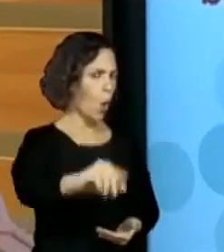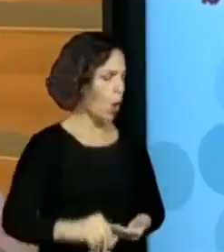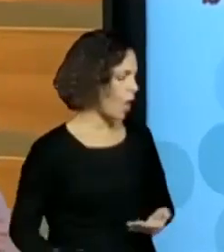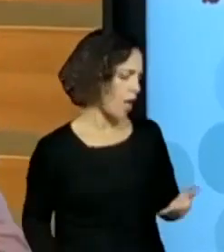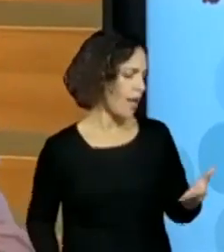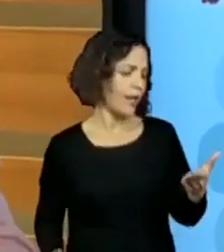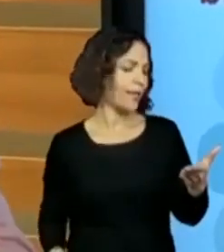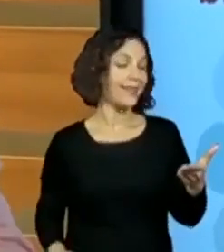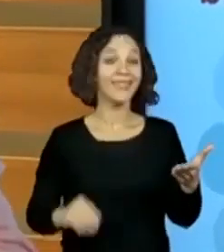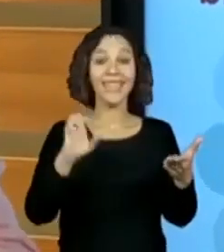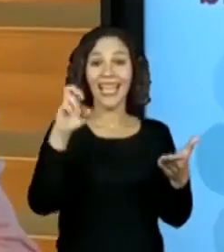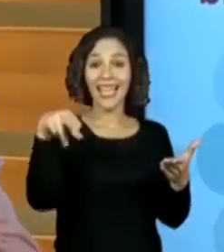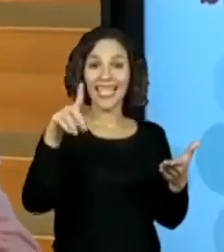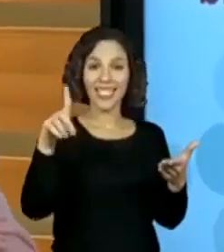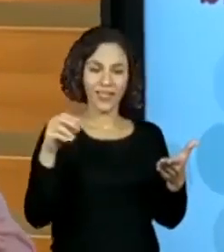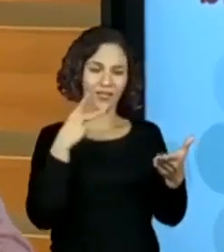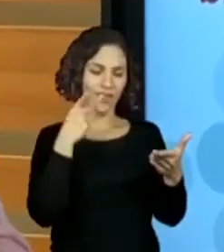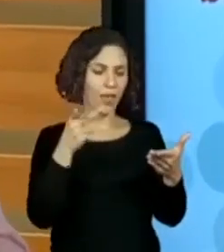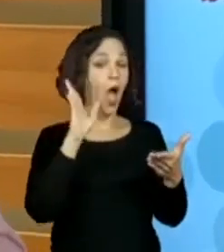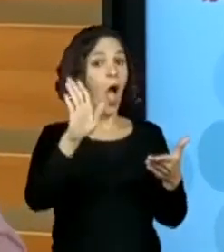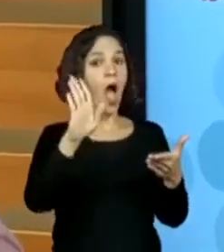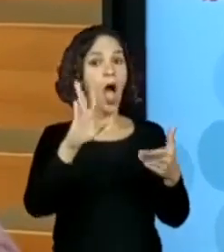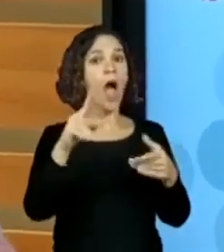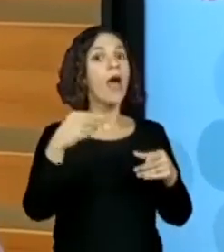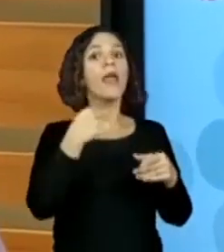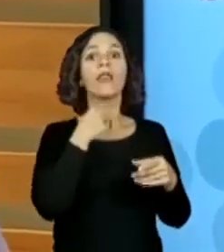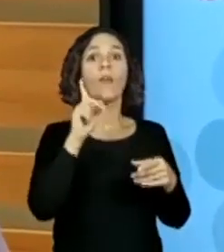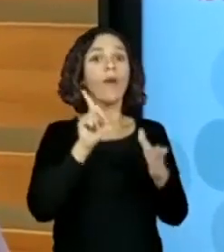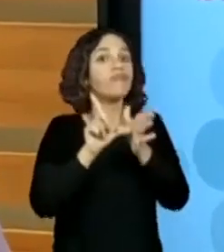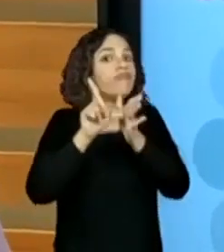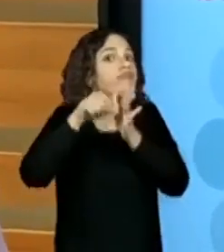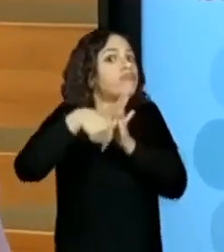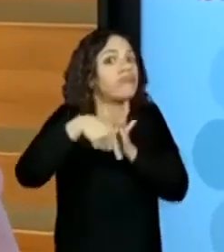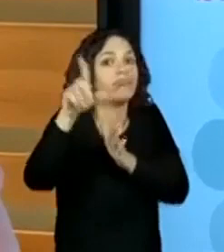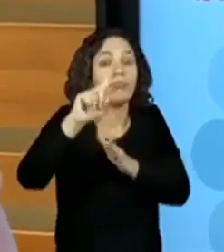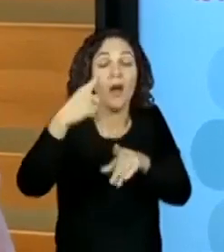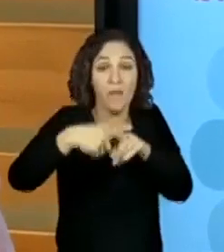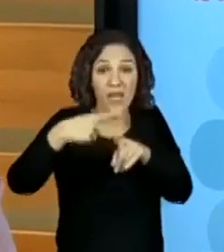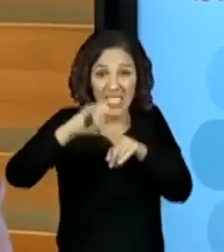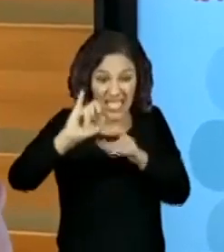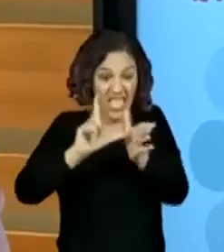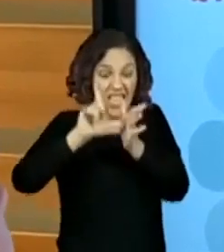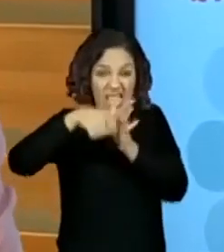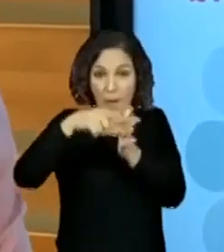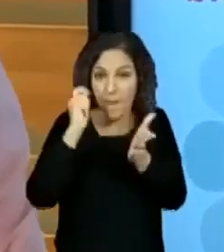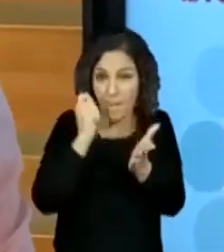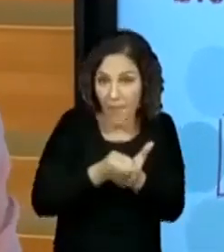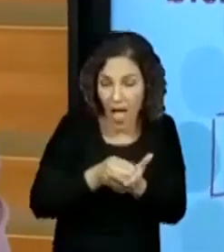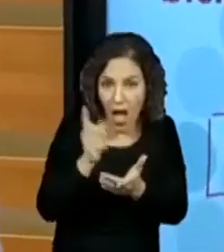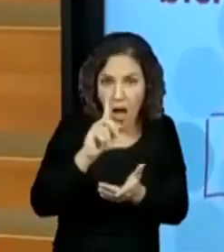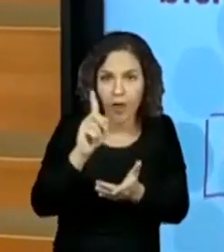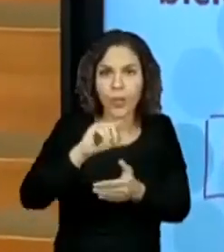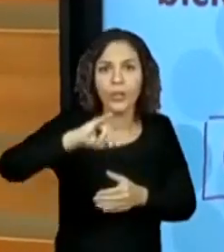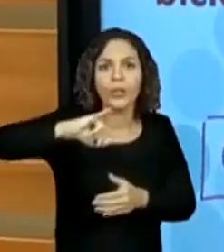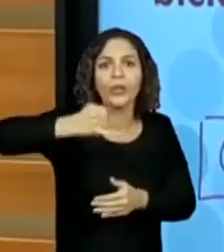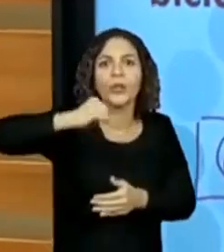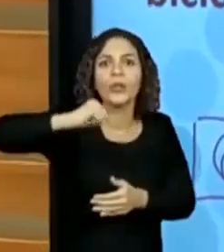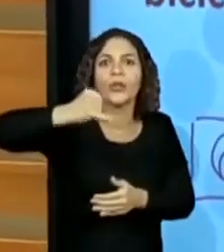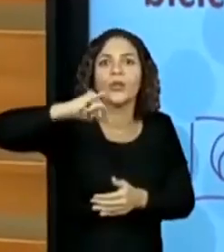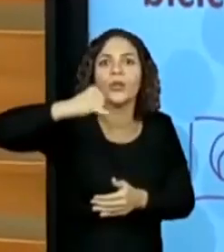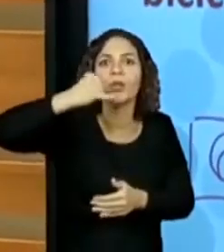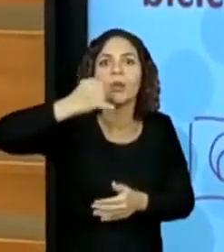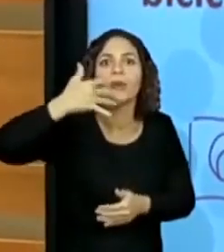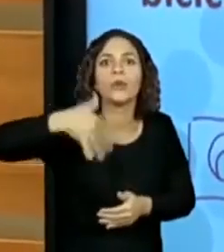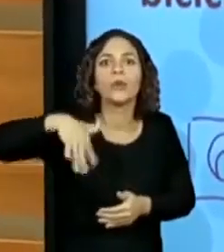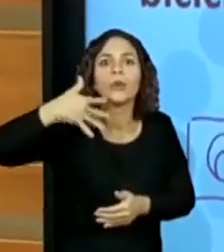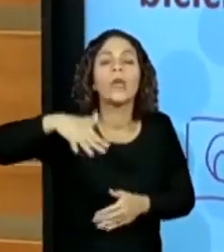Enzo. E ainda não pode atrasar o pagamento, porque às vezes tem juros, é verdade, viu, Enzo. Quando você atrasa pagamento, às